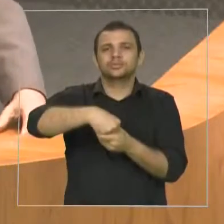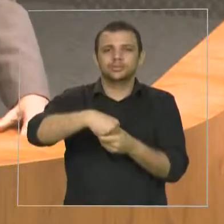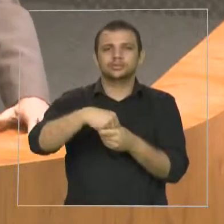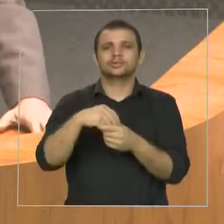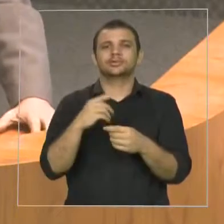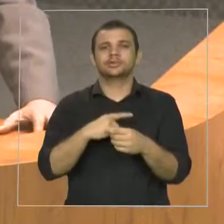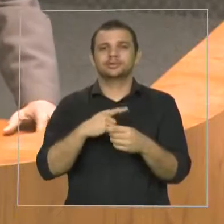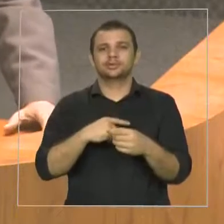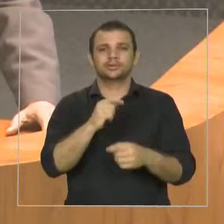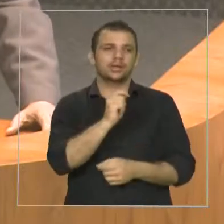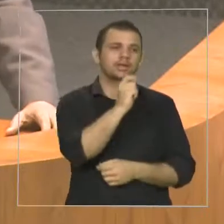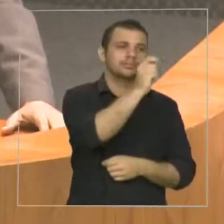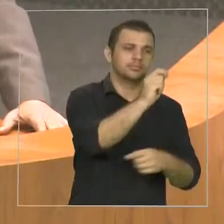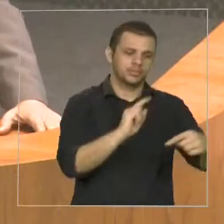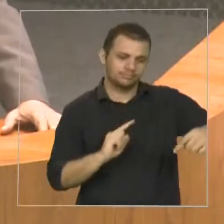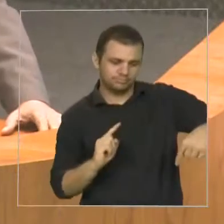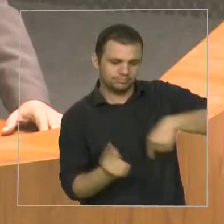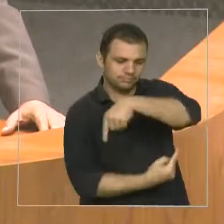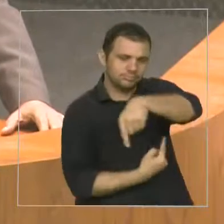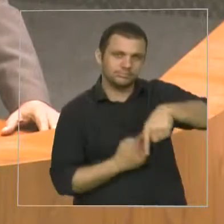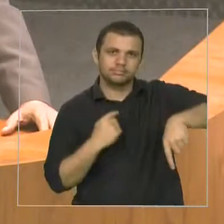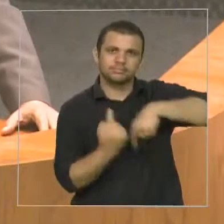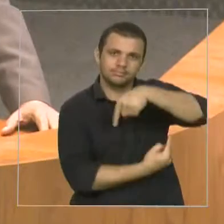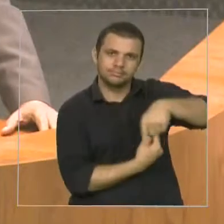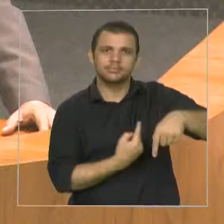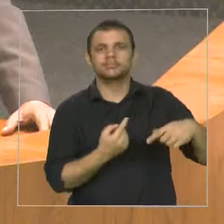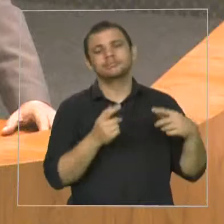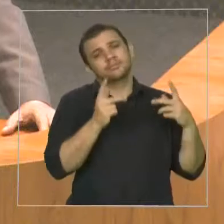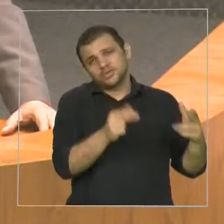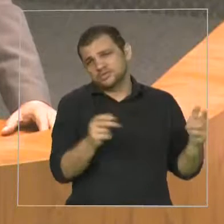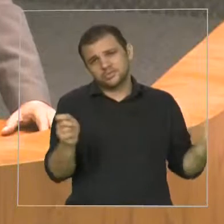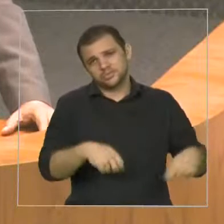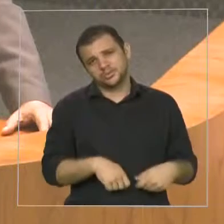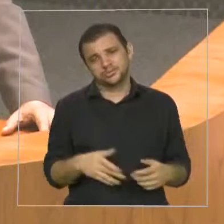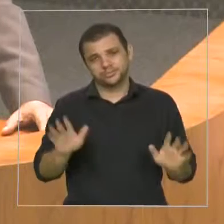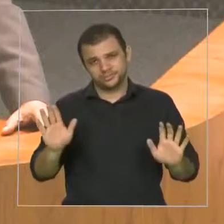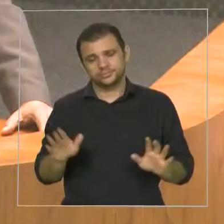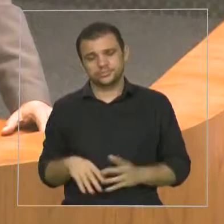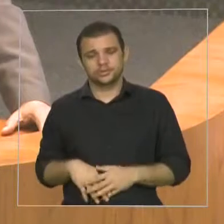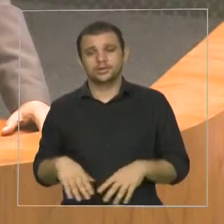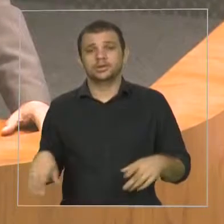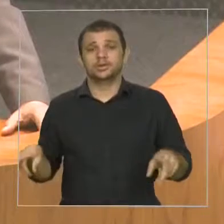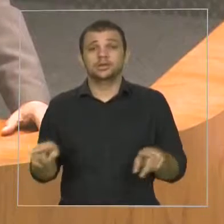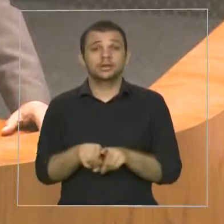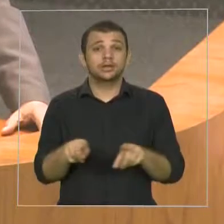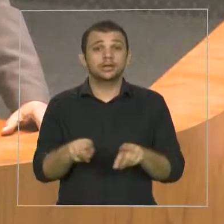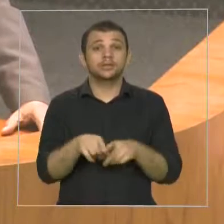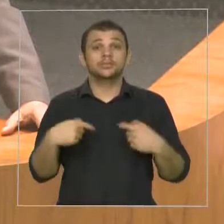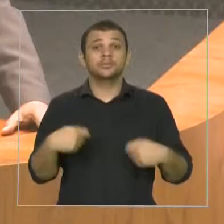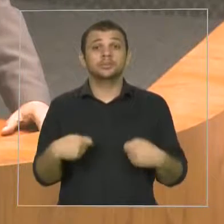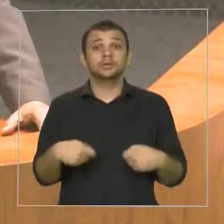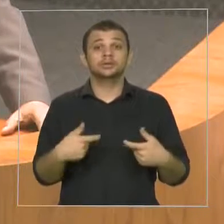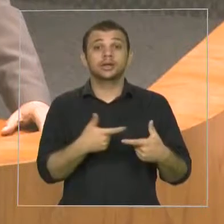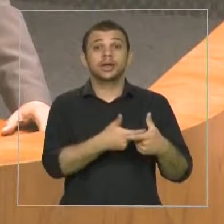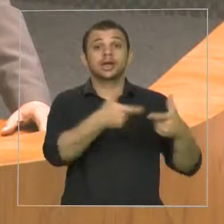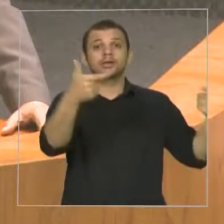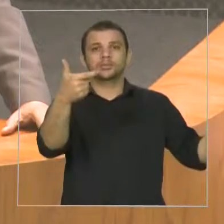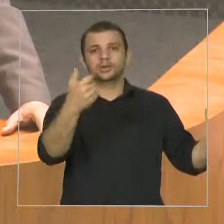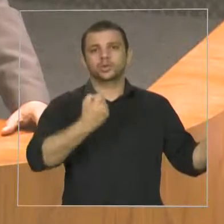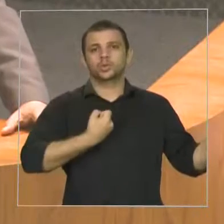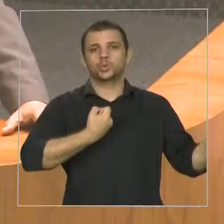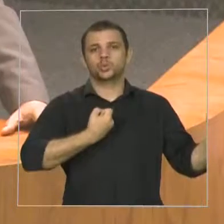faz e é algo absolutamente usual no tempo atual. E também a expansão dos pontos de venda,